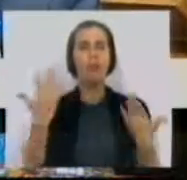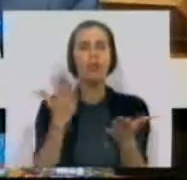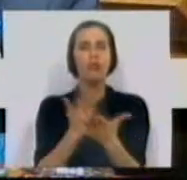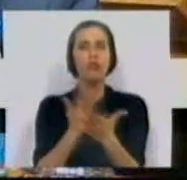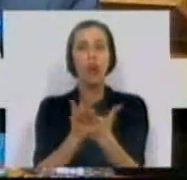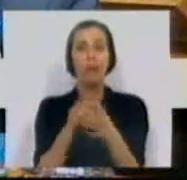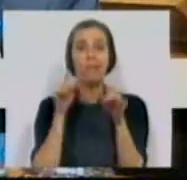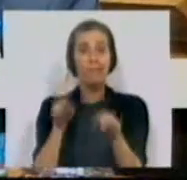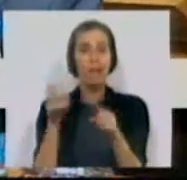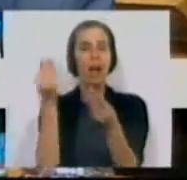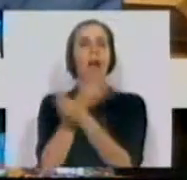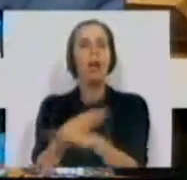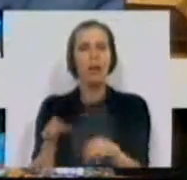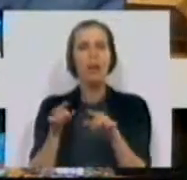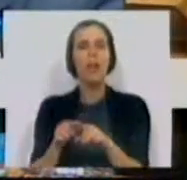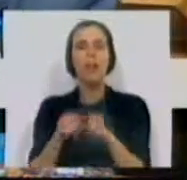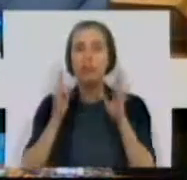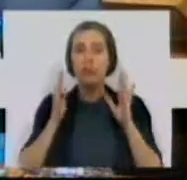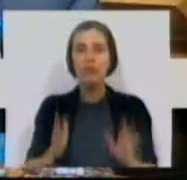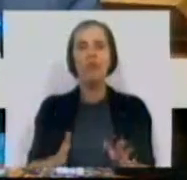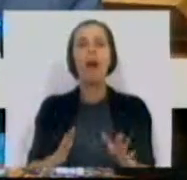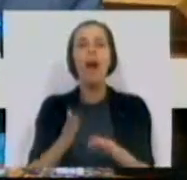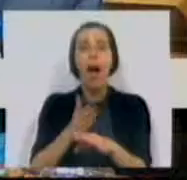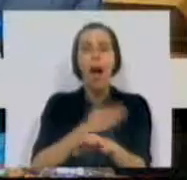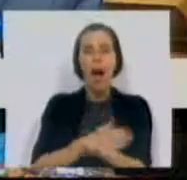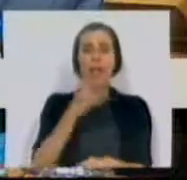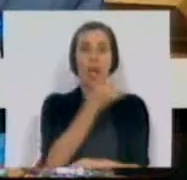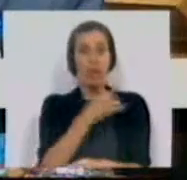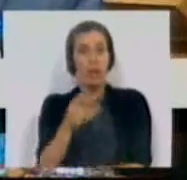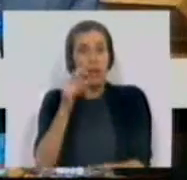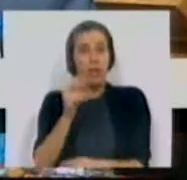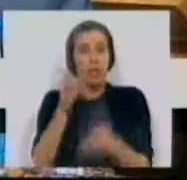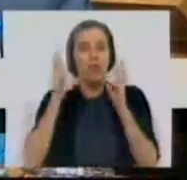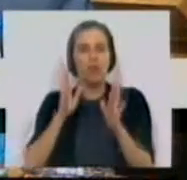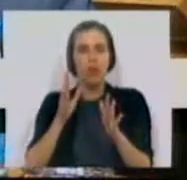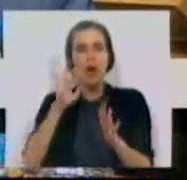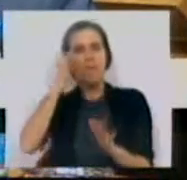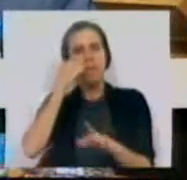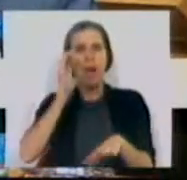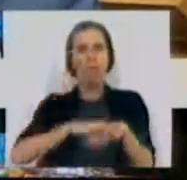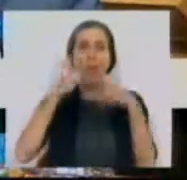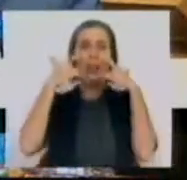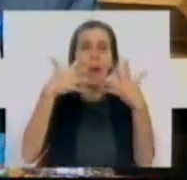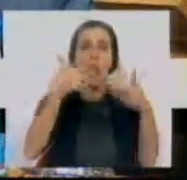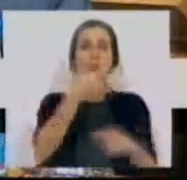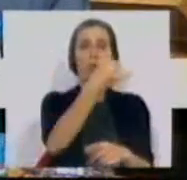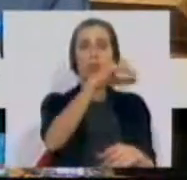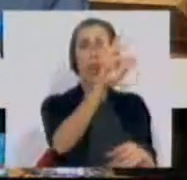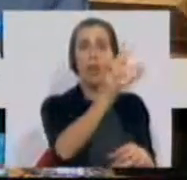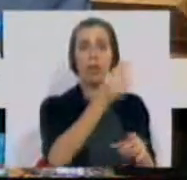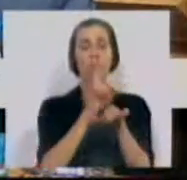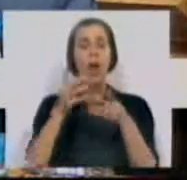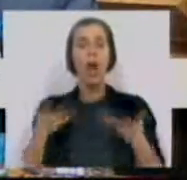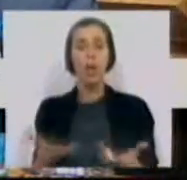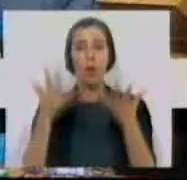Essas crianças estão já antecipadamente, em 2013, a pagar pelo Orçamento de 2014, uma vez